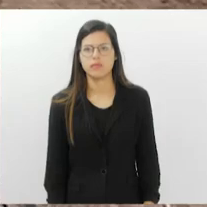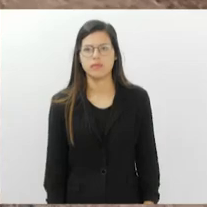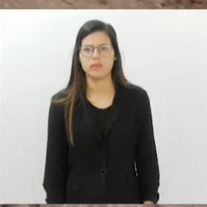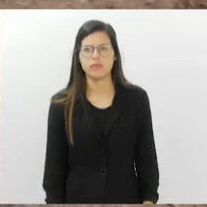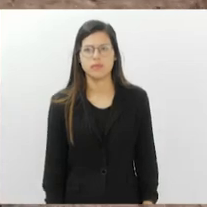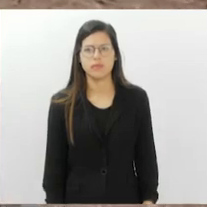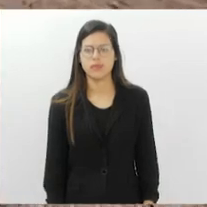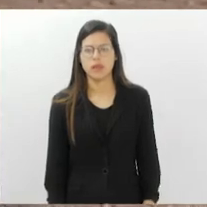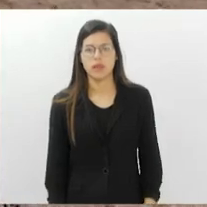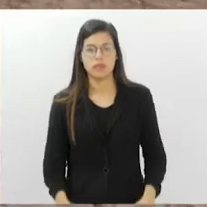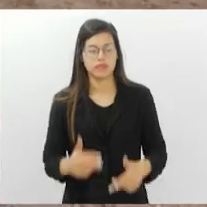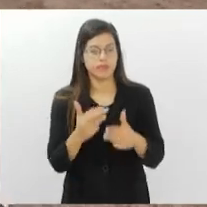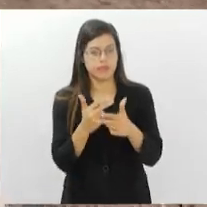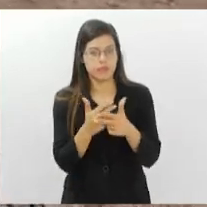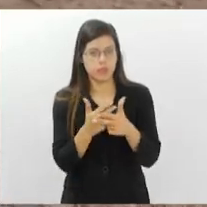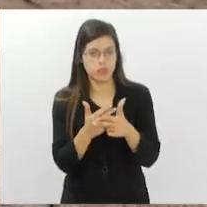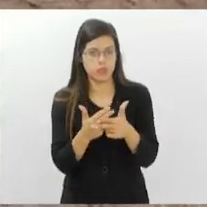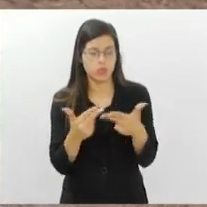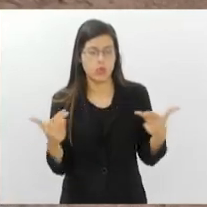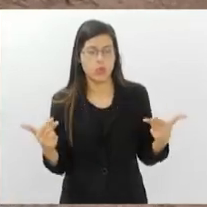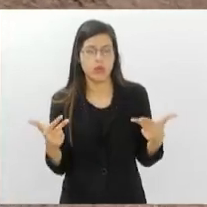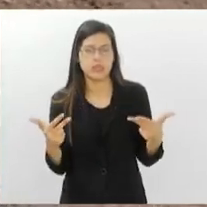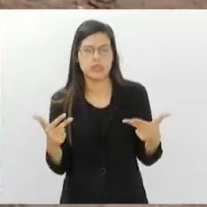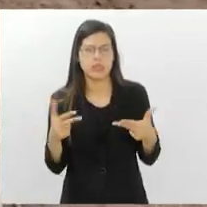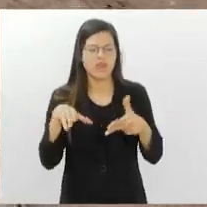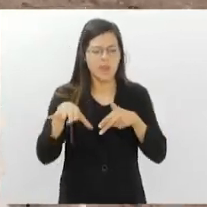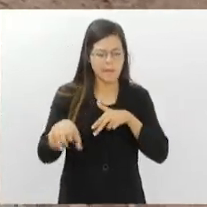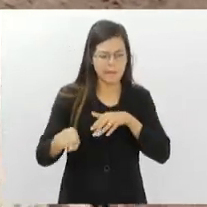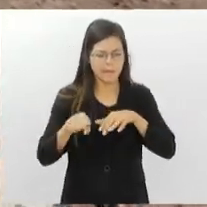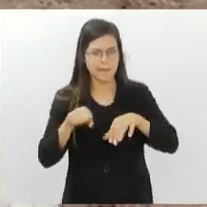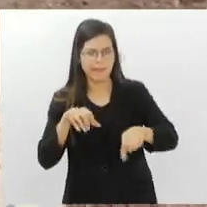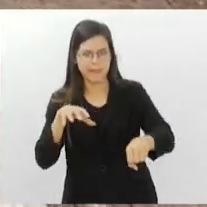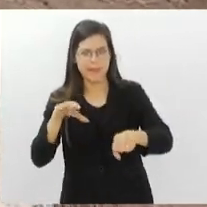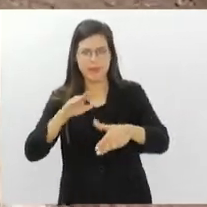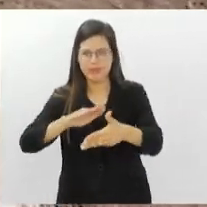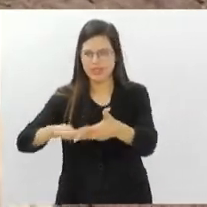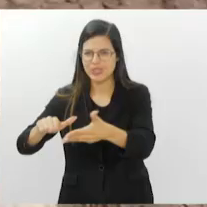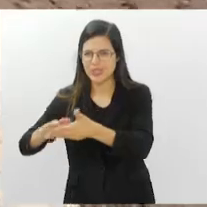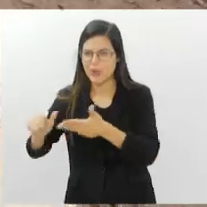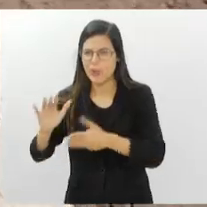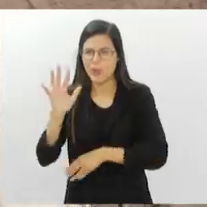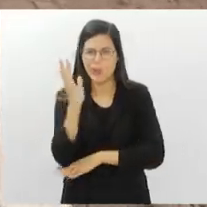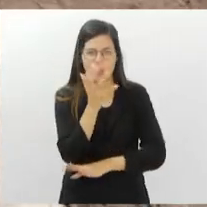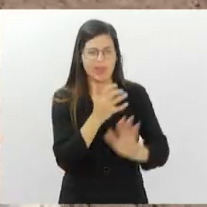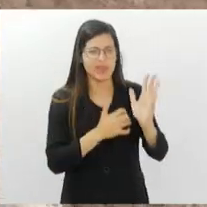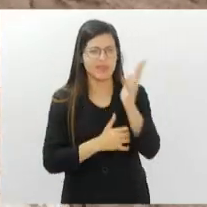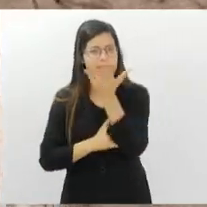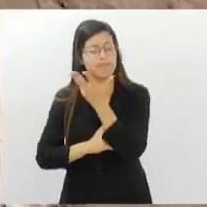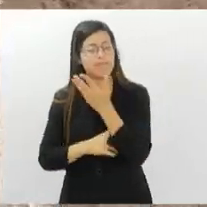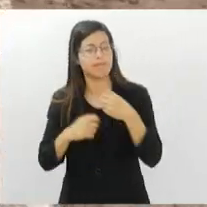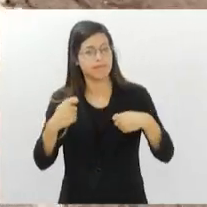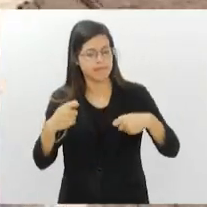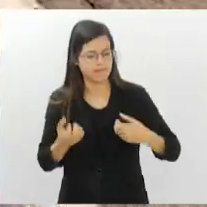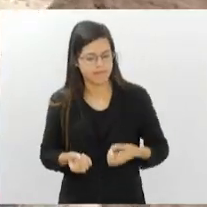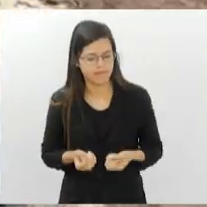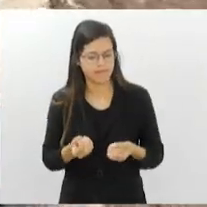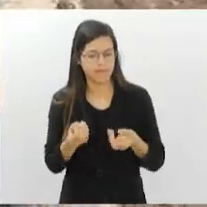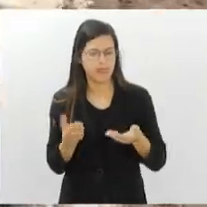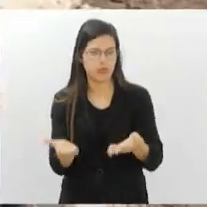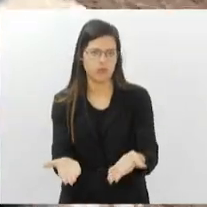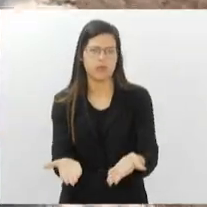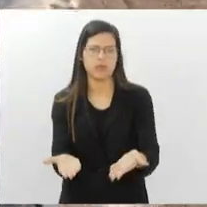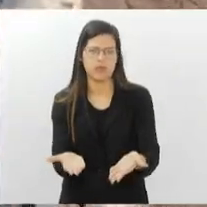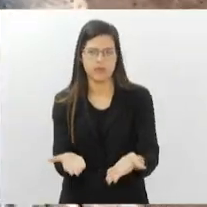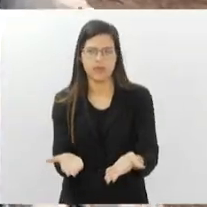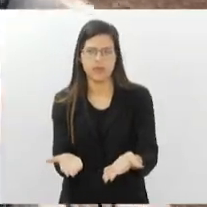Muita coisa que foi tomada da natureza terá de ser devolvida por bem